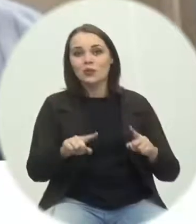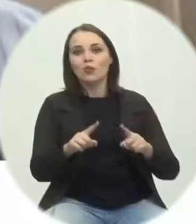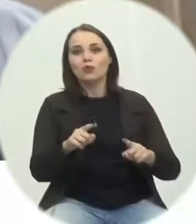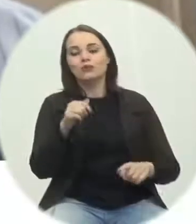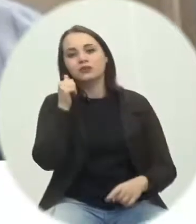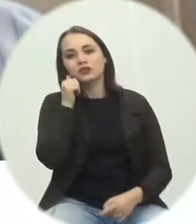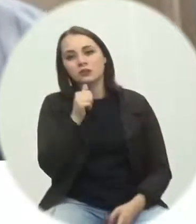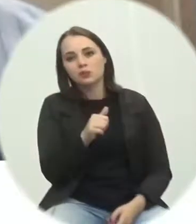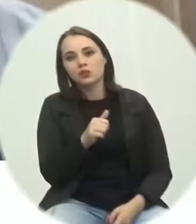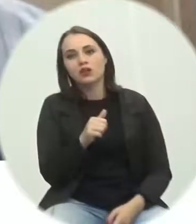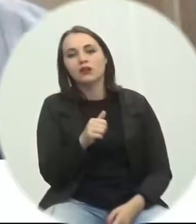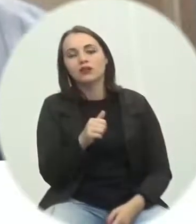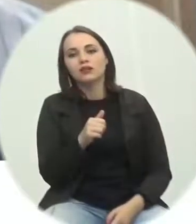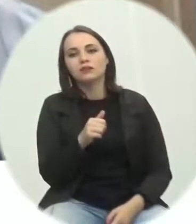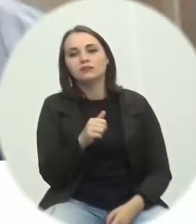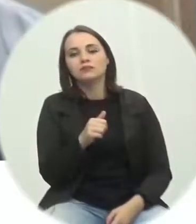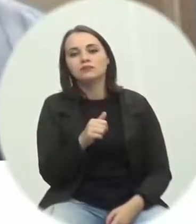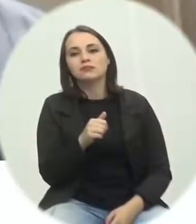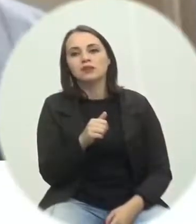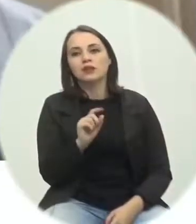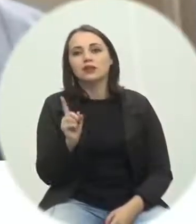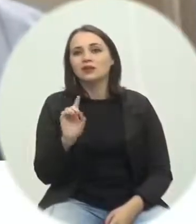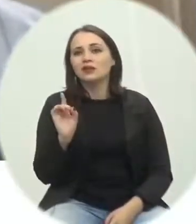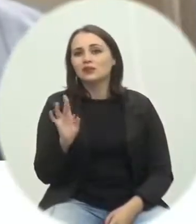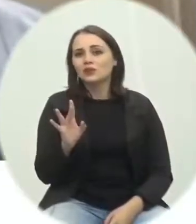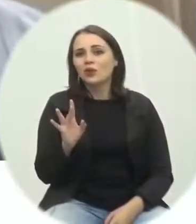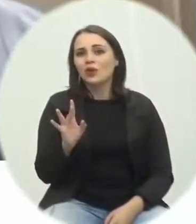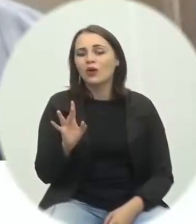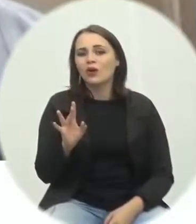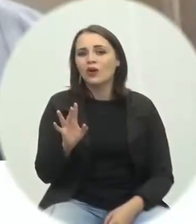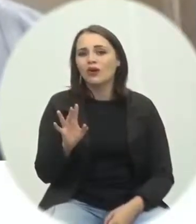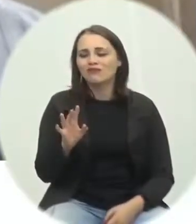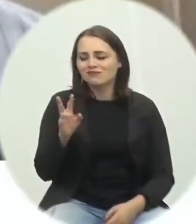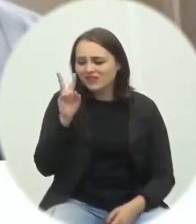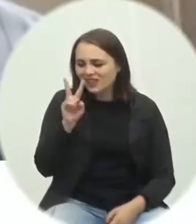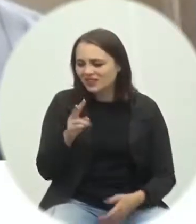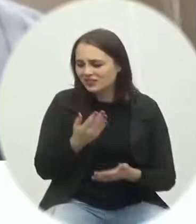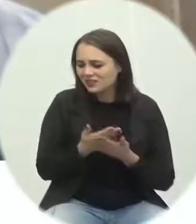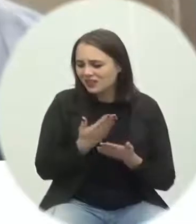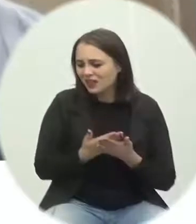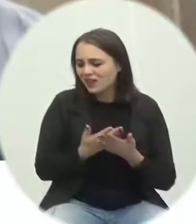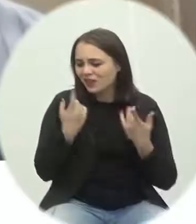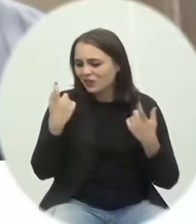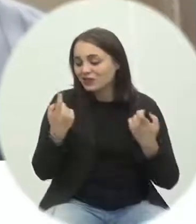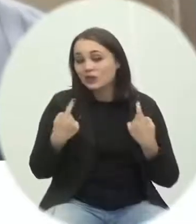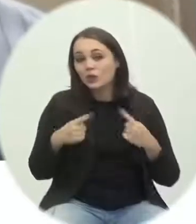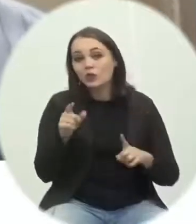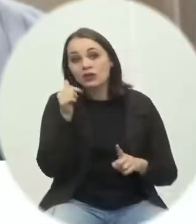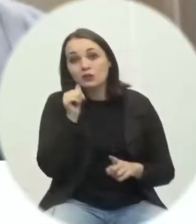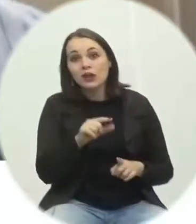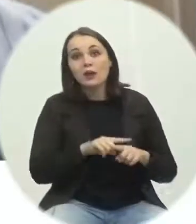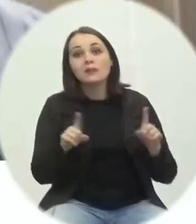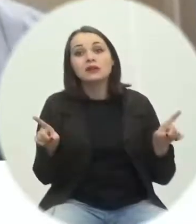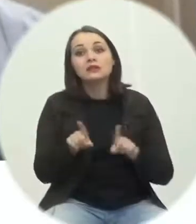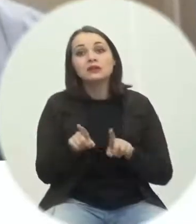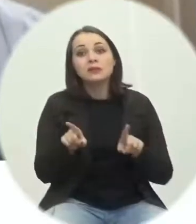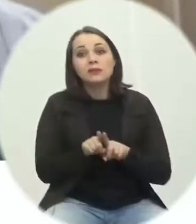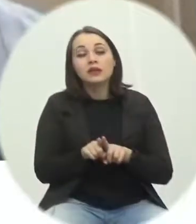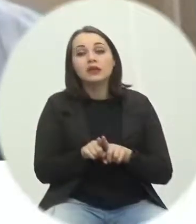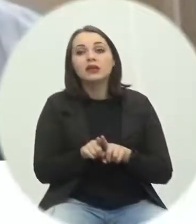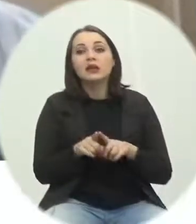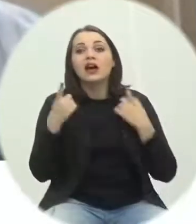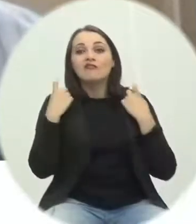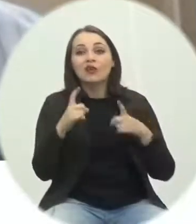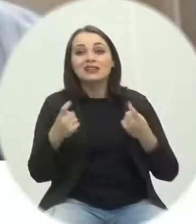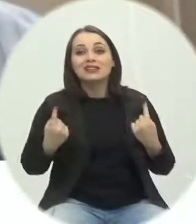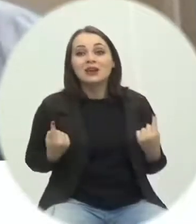não é só tratar da violência contra a mulher, mas é tratar da violência contra as crianças,